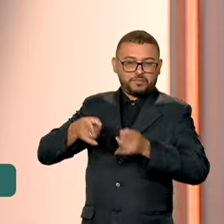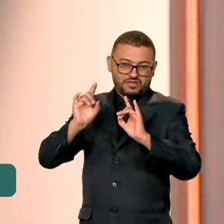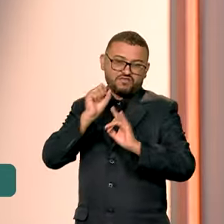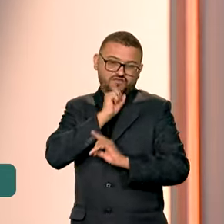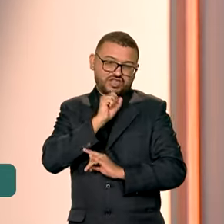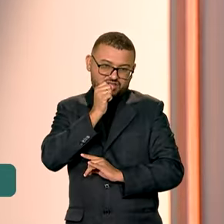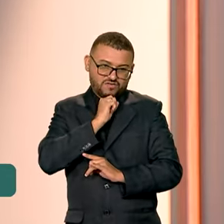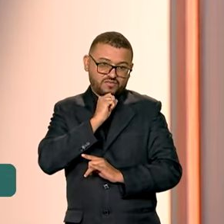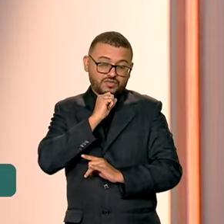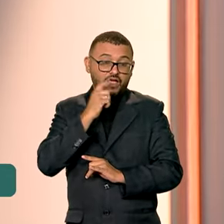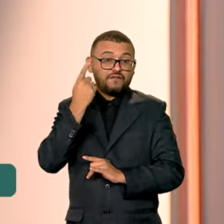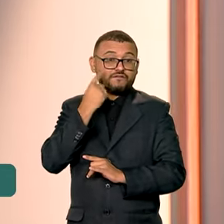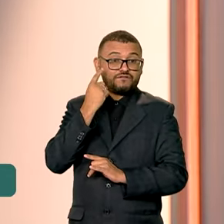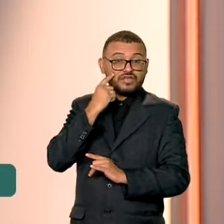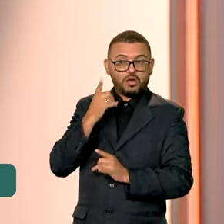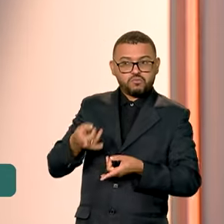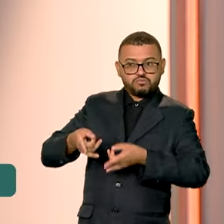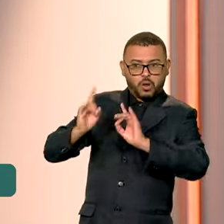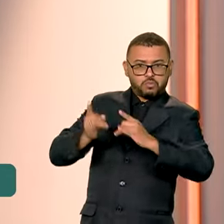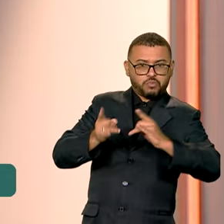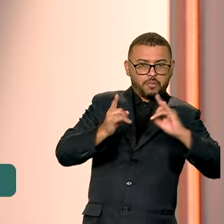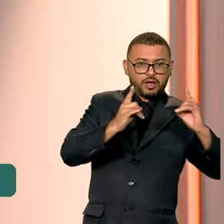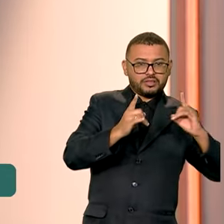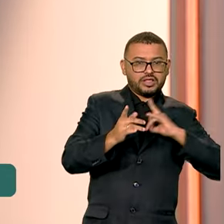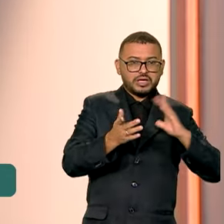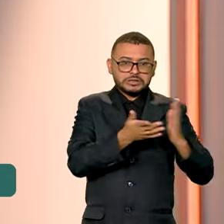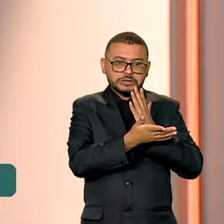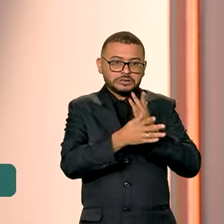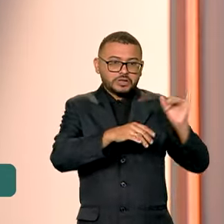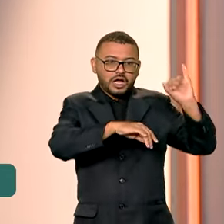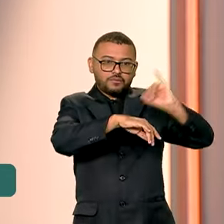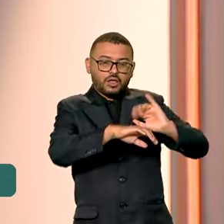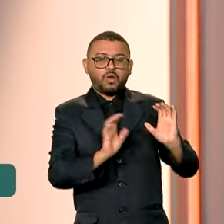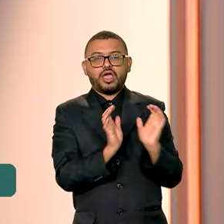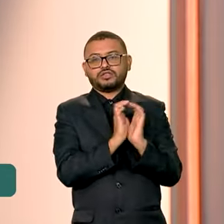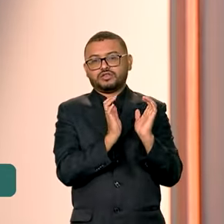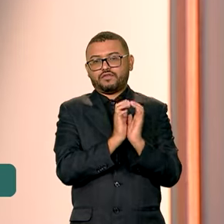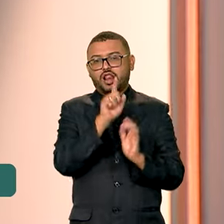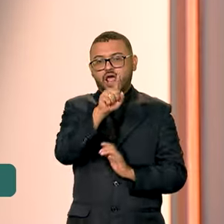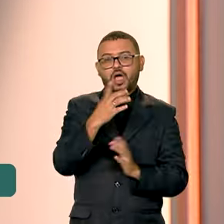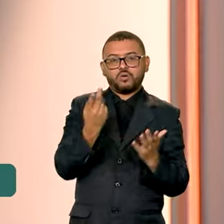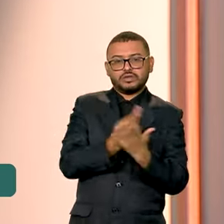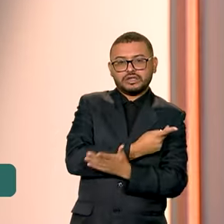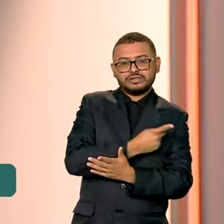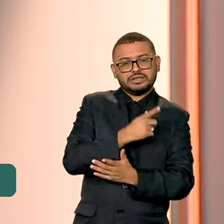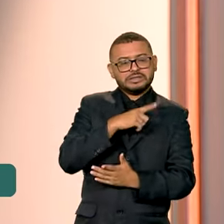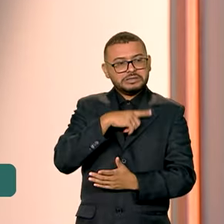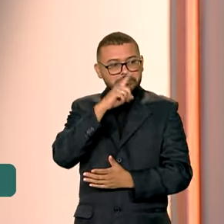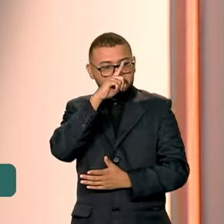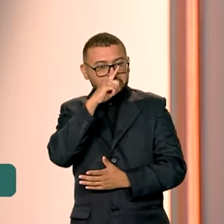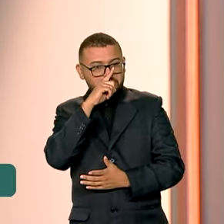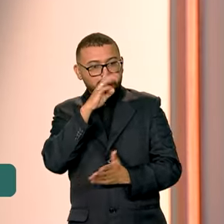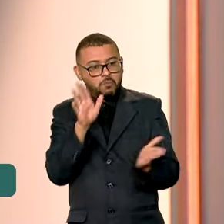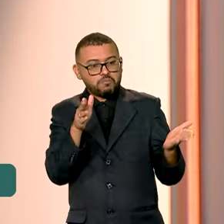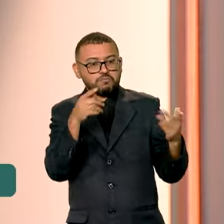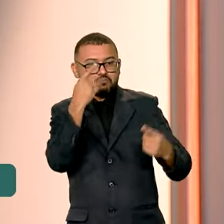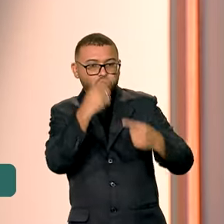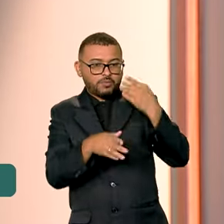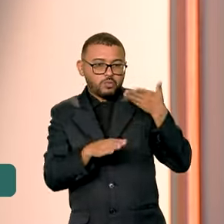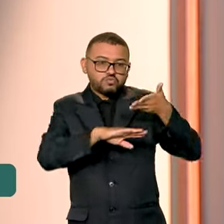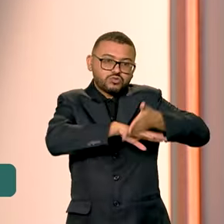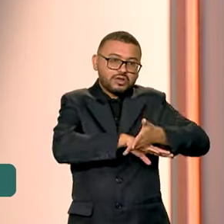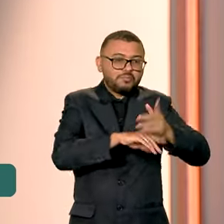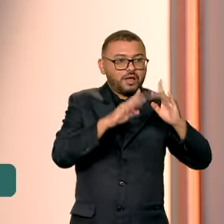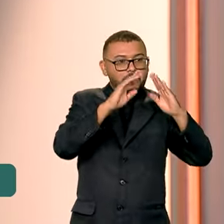prédios caixão. Esses imóveis, localizados na região metropolitana de Recife, foram interditados por risco